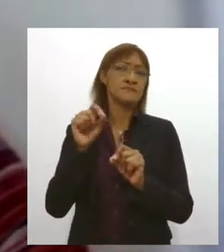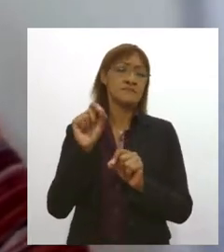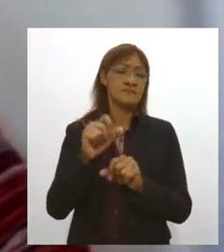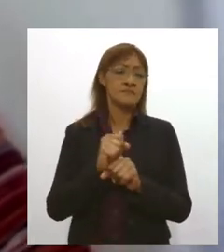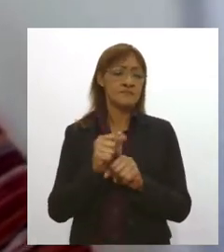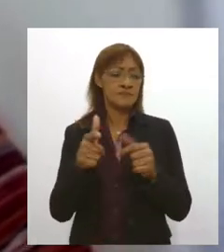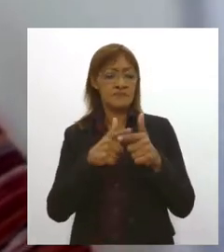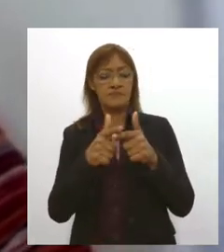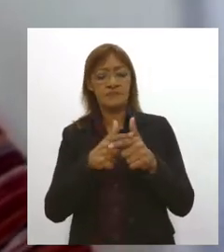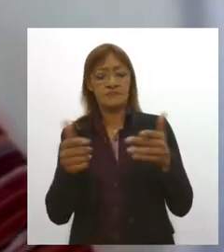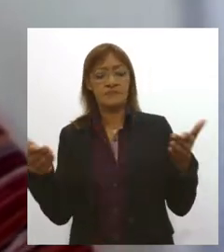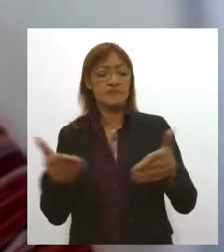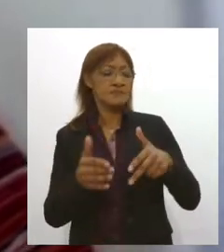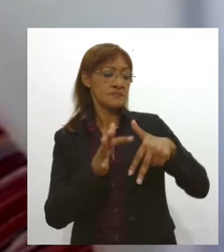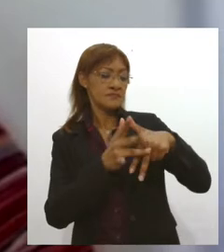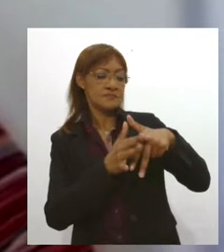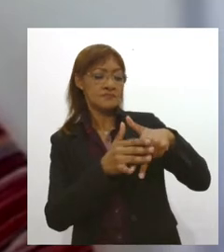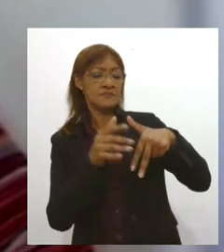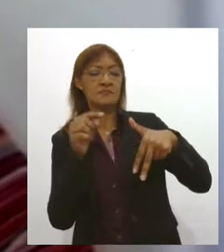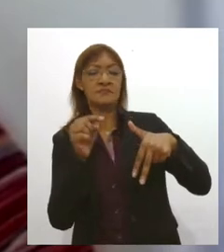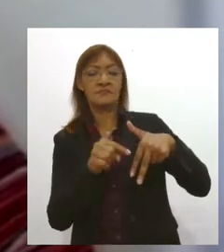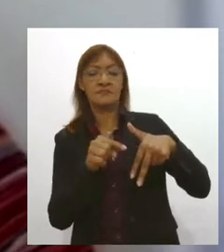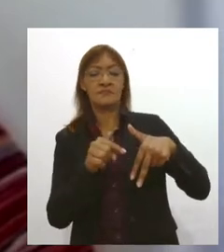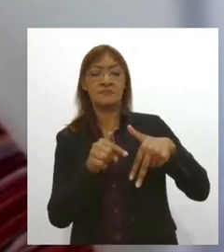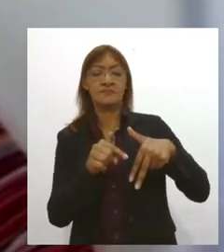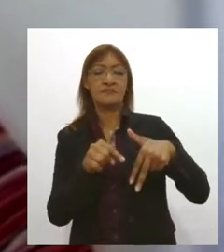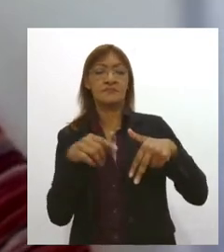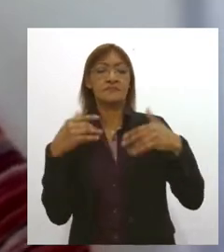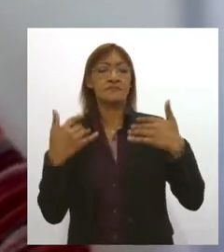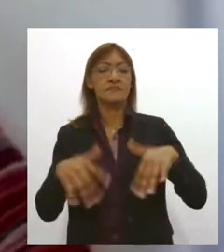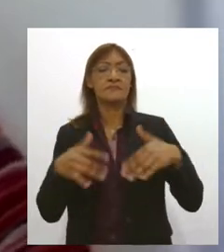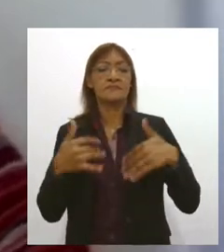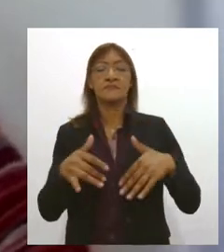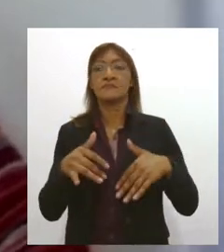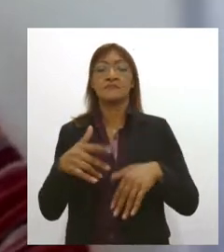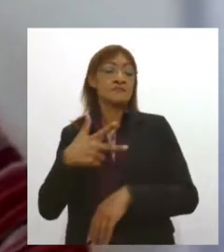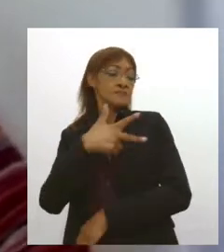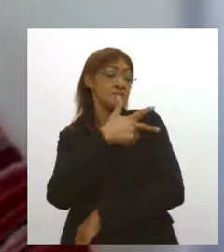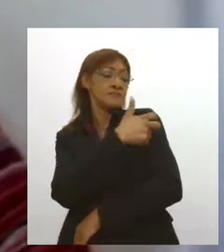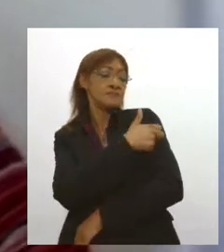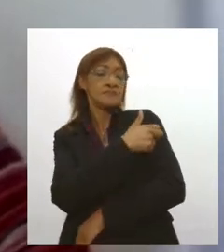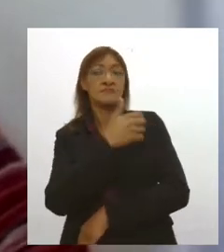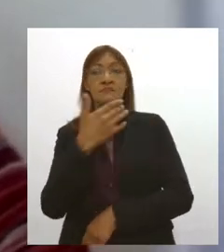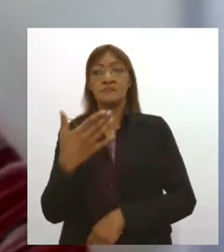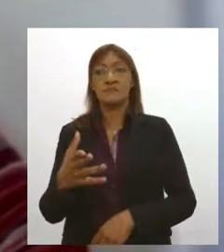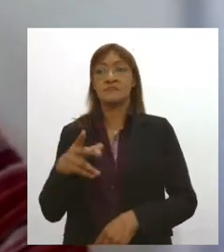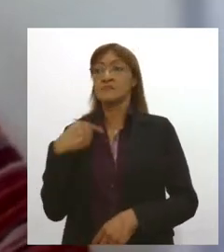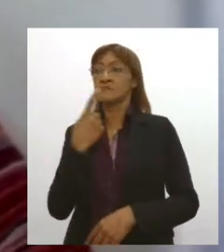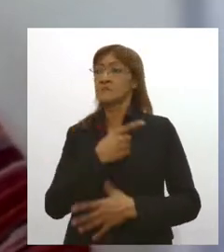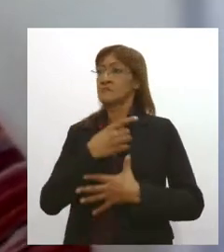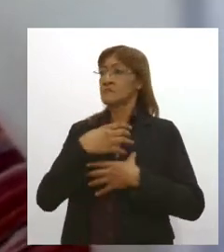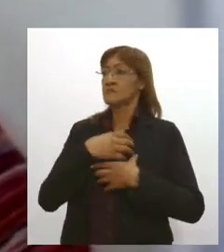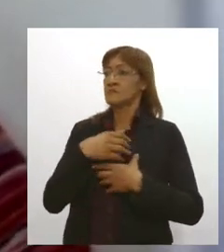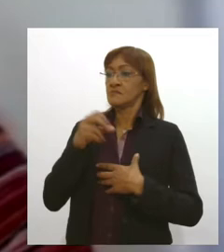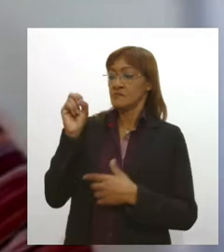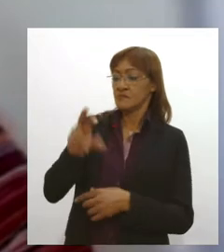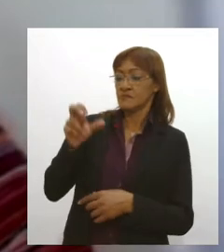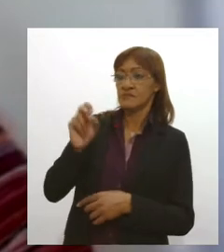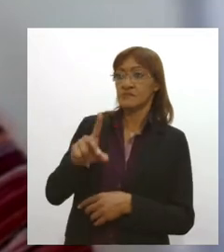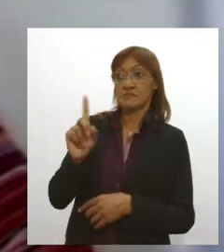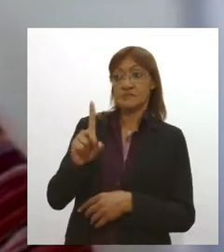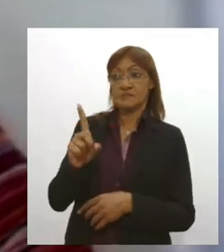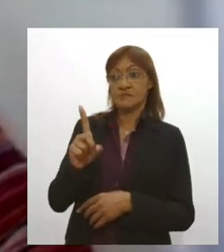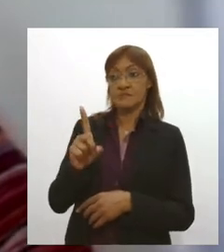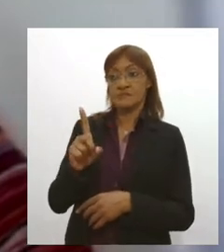problema desses pacientes que agravam é a tempestade de citocinas, ou seja, a resposta do nosso corpo em relação ao vírus, não o vírus exatamente,